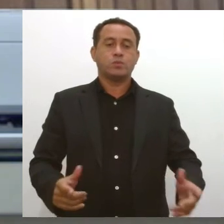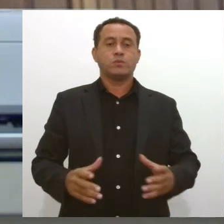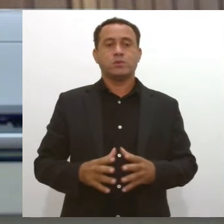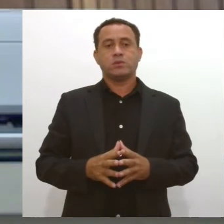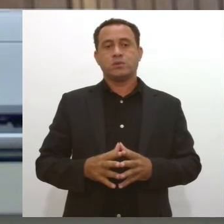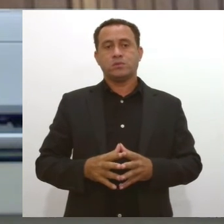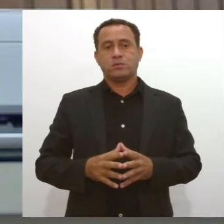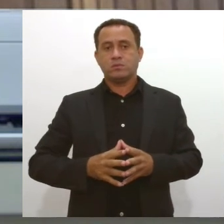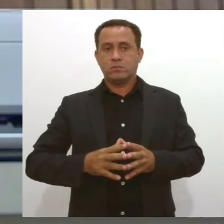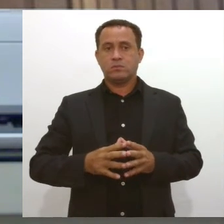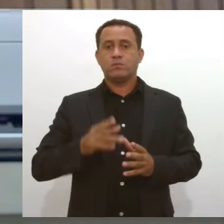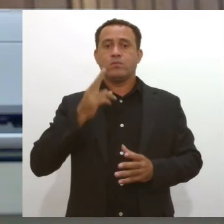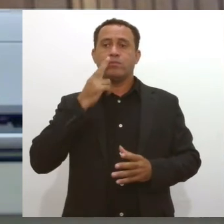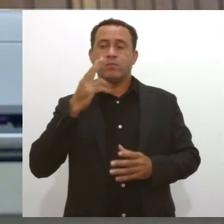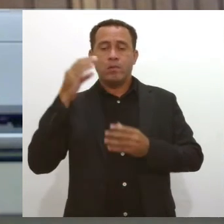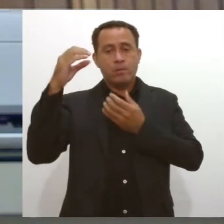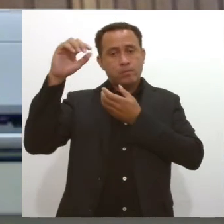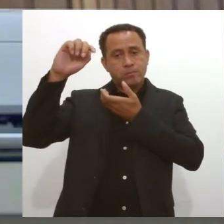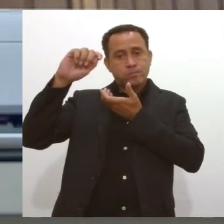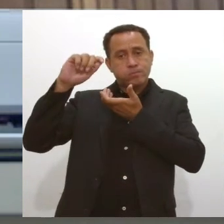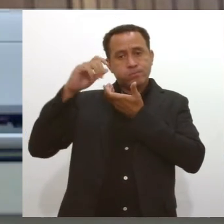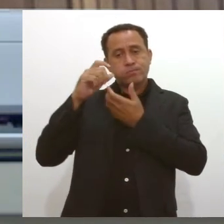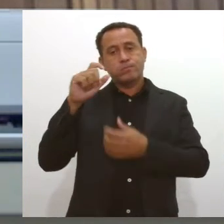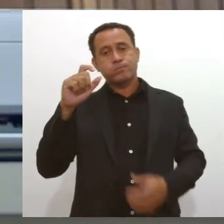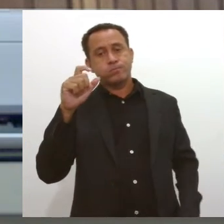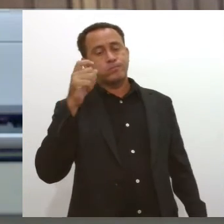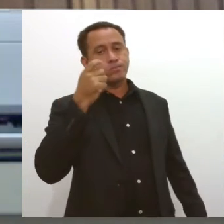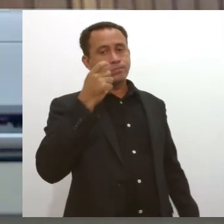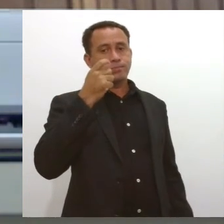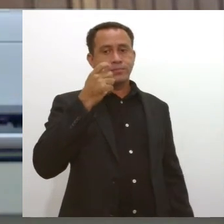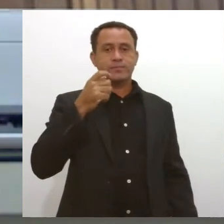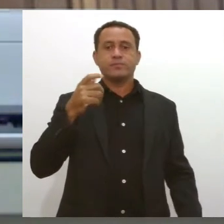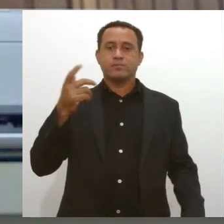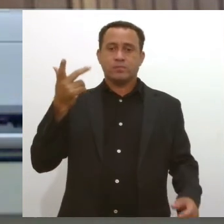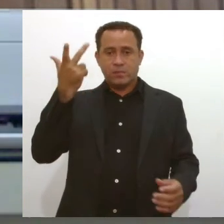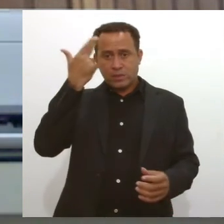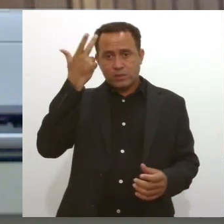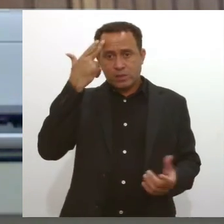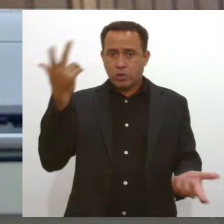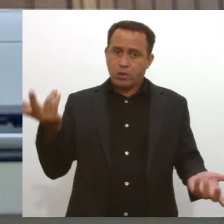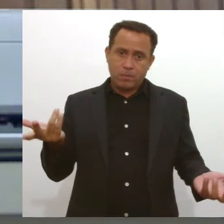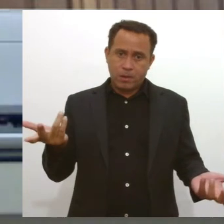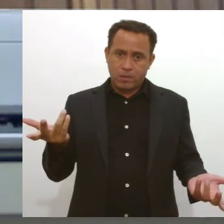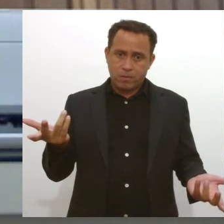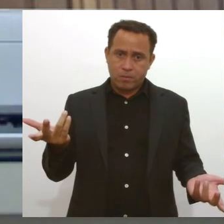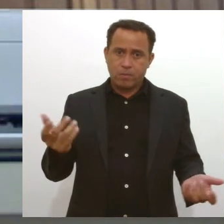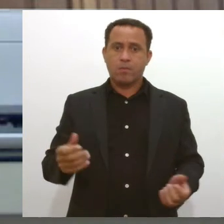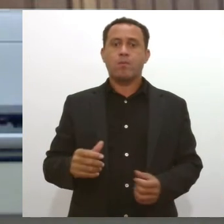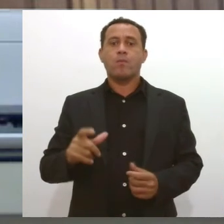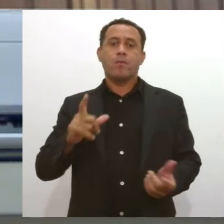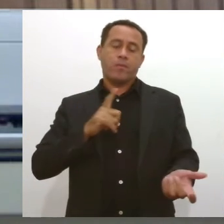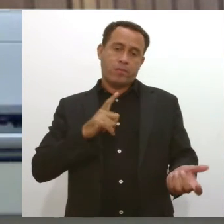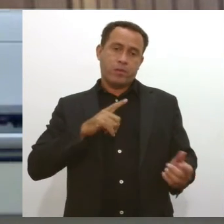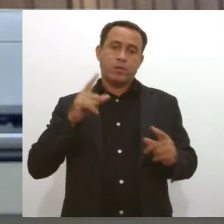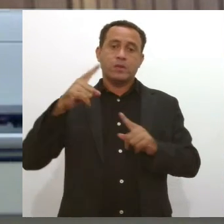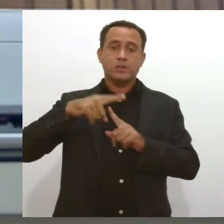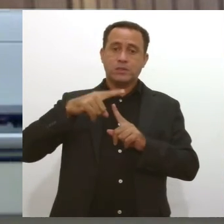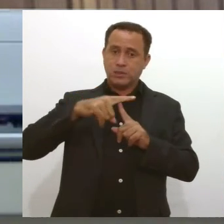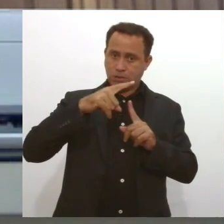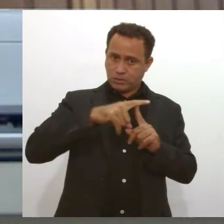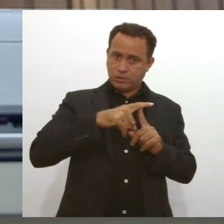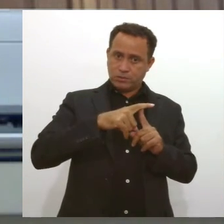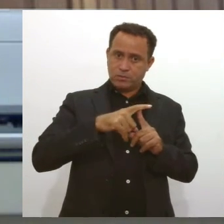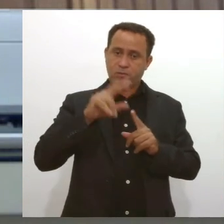né, a utilização do cachimbo, a utilização do cigarro, e, ou seja, quando vocês falam, não se chama de menininho. Então, esse tipo de, essa